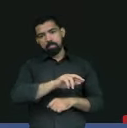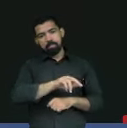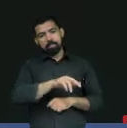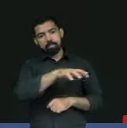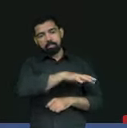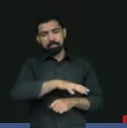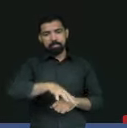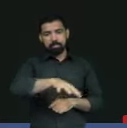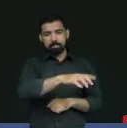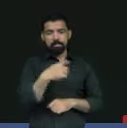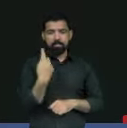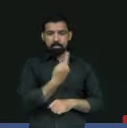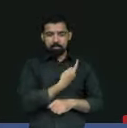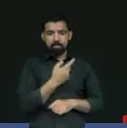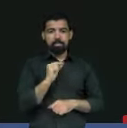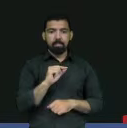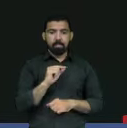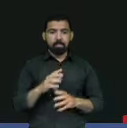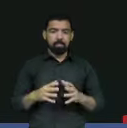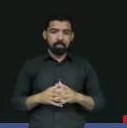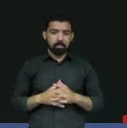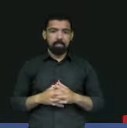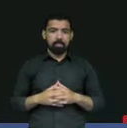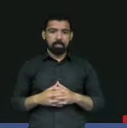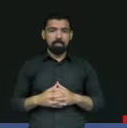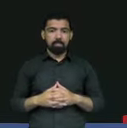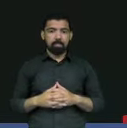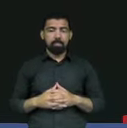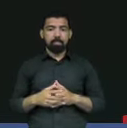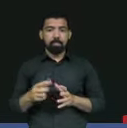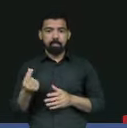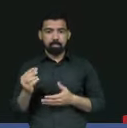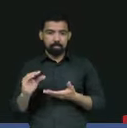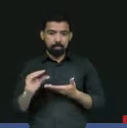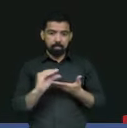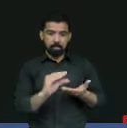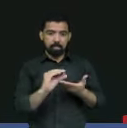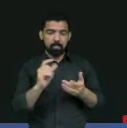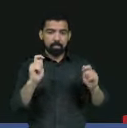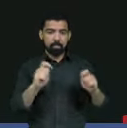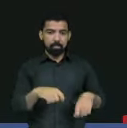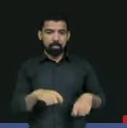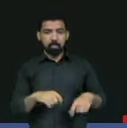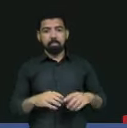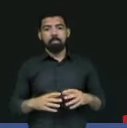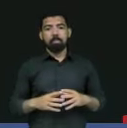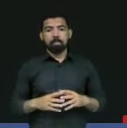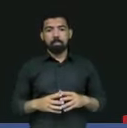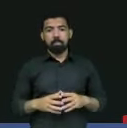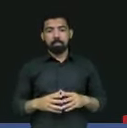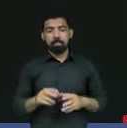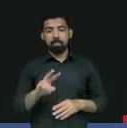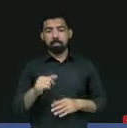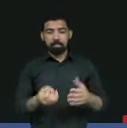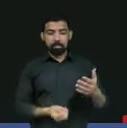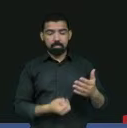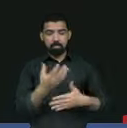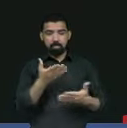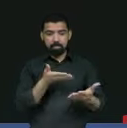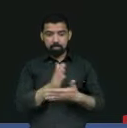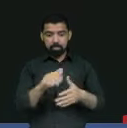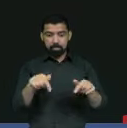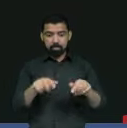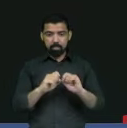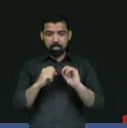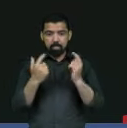gente ter investimentos na possibilidade que vai surgir, aprovada agora na Assembleia com essa